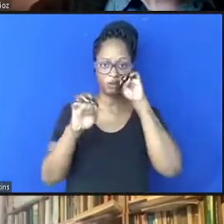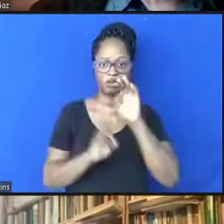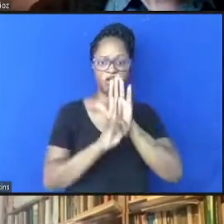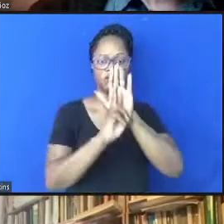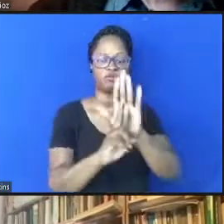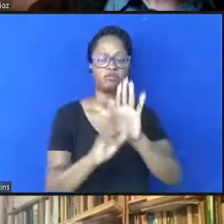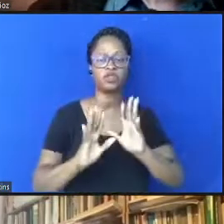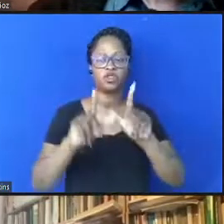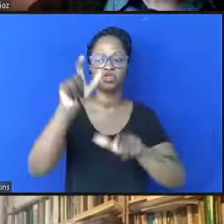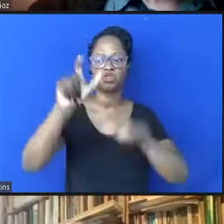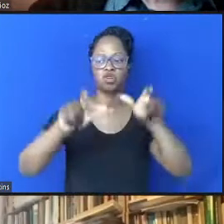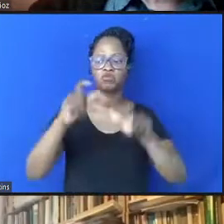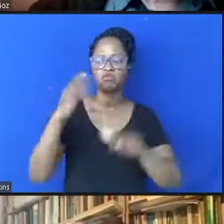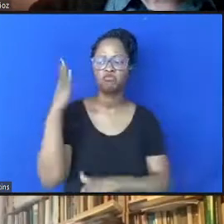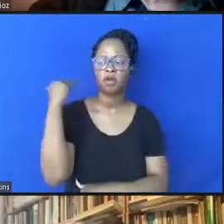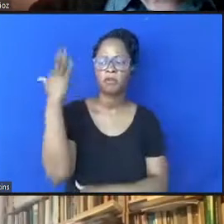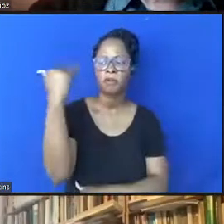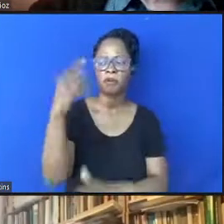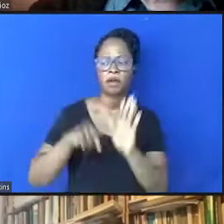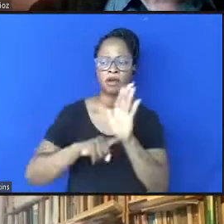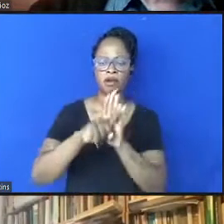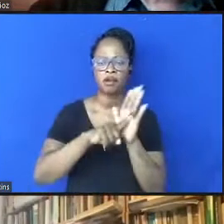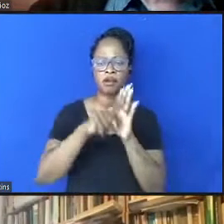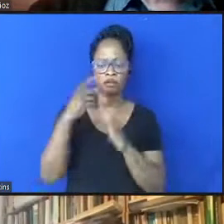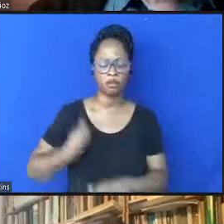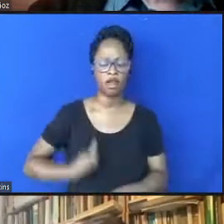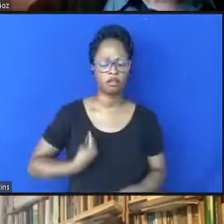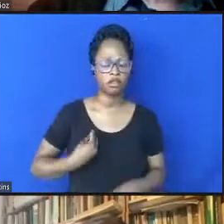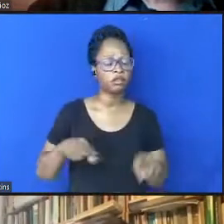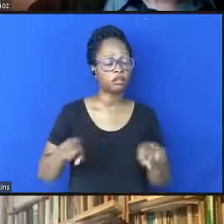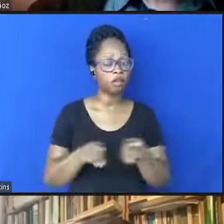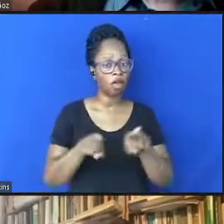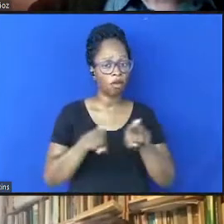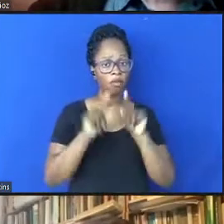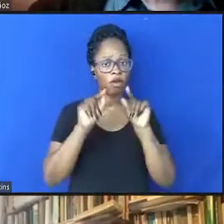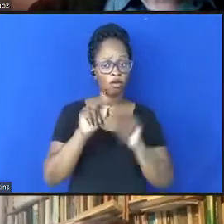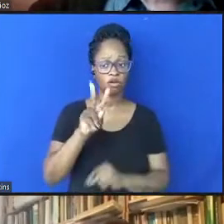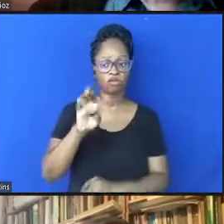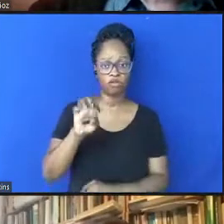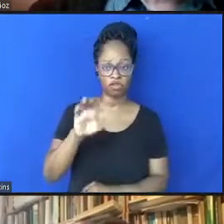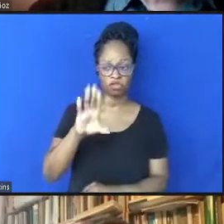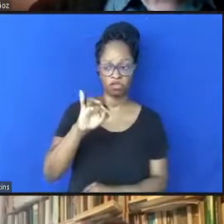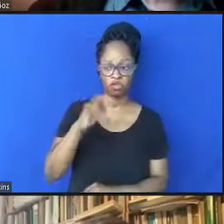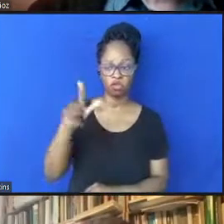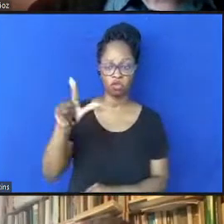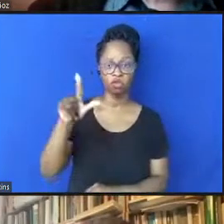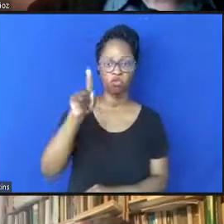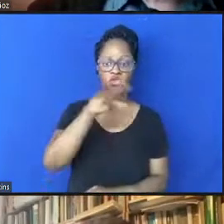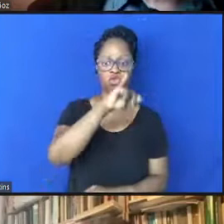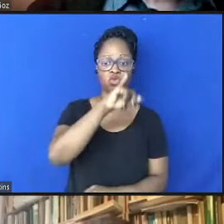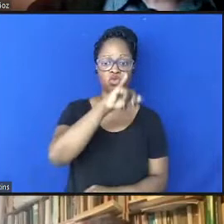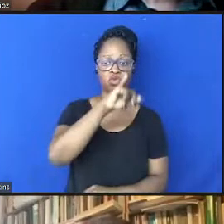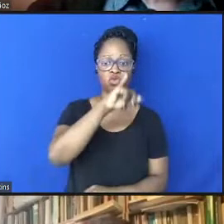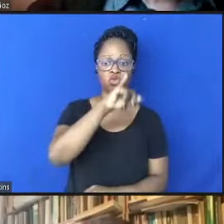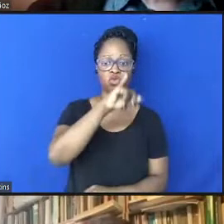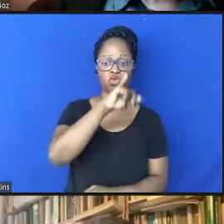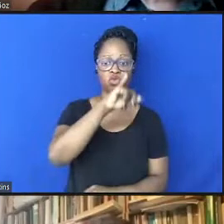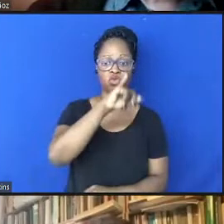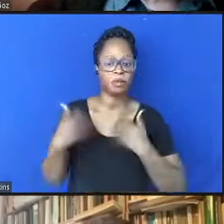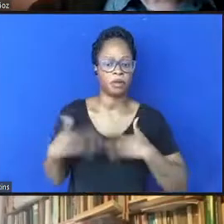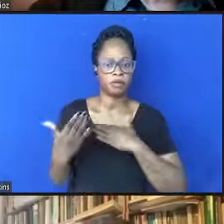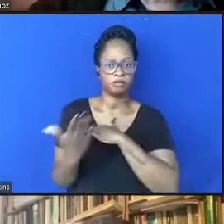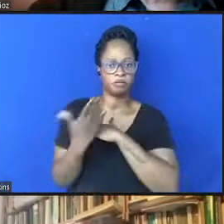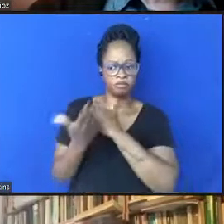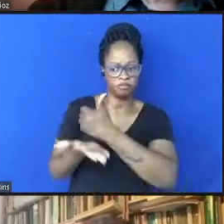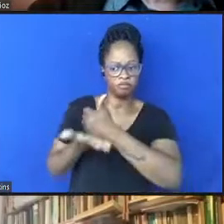expertos presentes também. Da mesma forma, o vice-consul João de Deus, pelo apoio constante que tem nos dados,